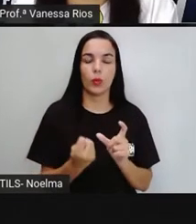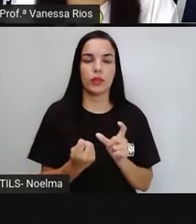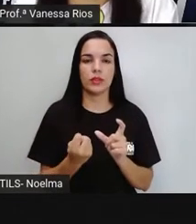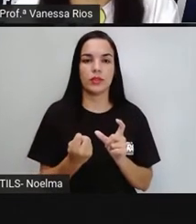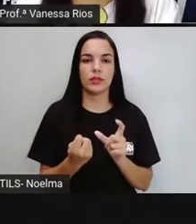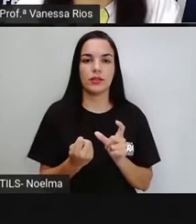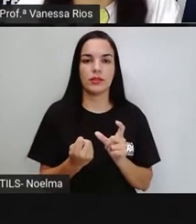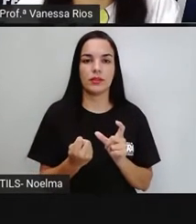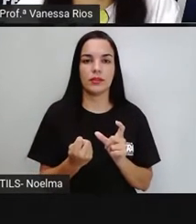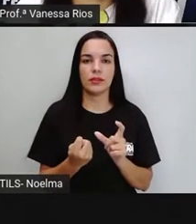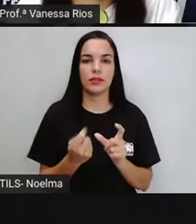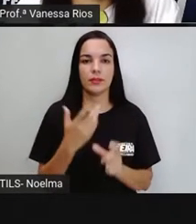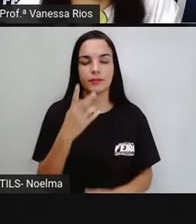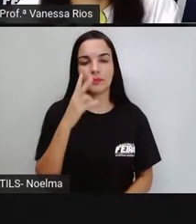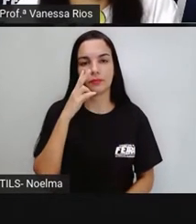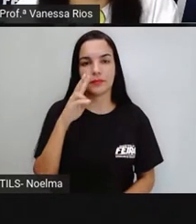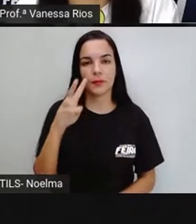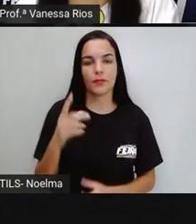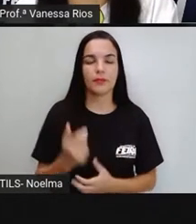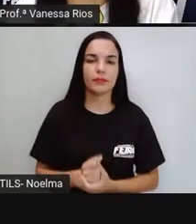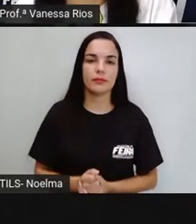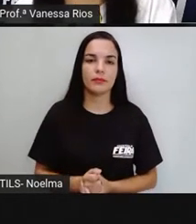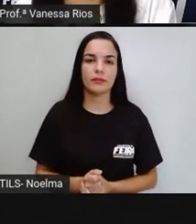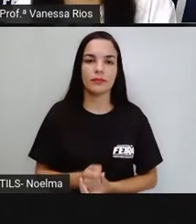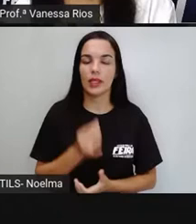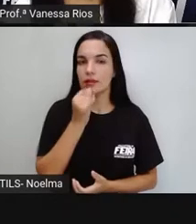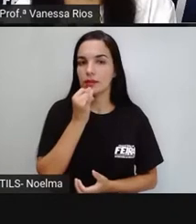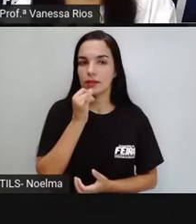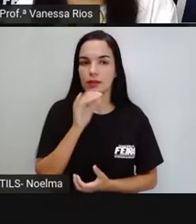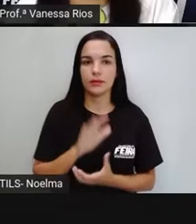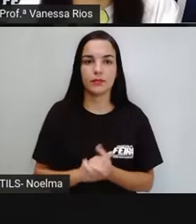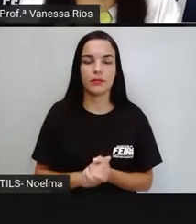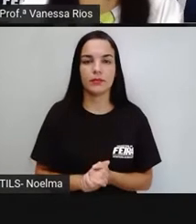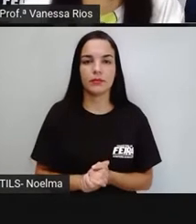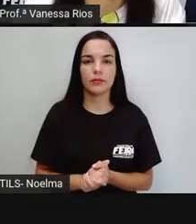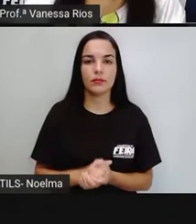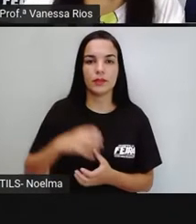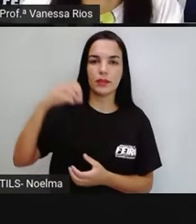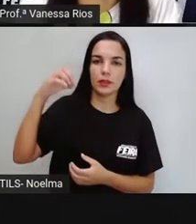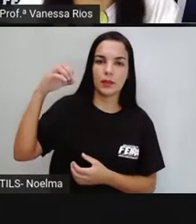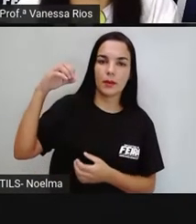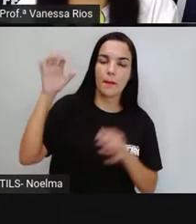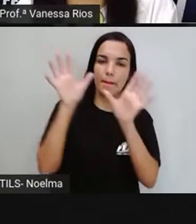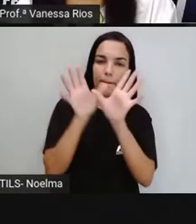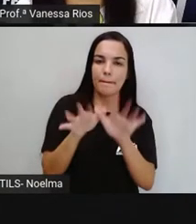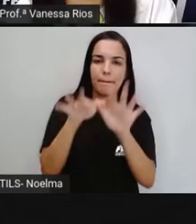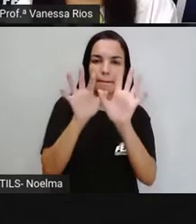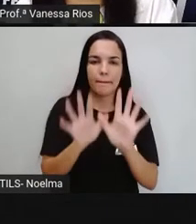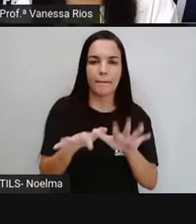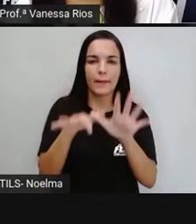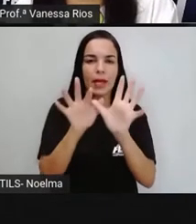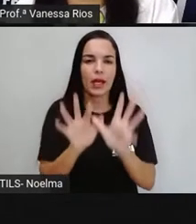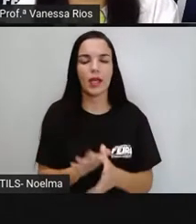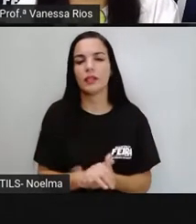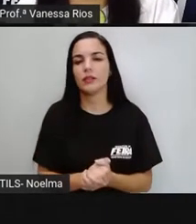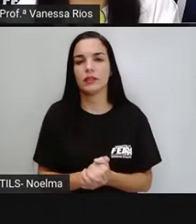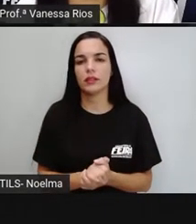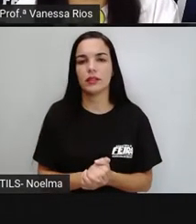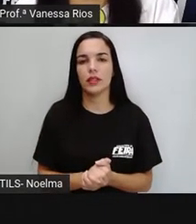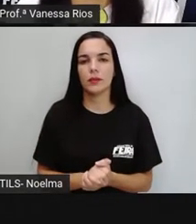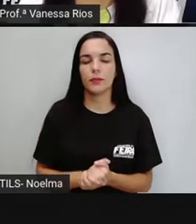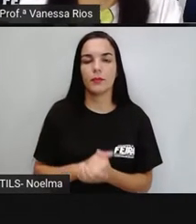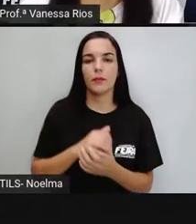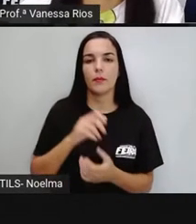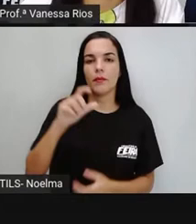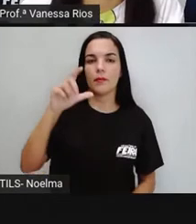leitura de algumas dessas palavras, ó, cólera, pássaro, típico, pântano,